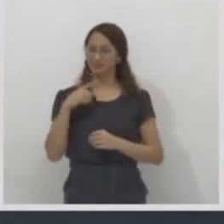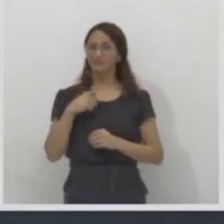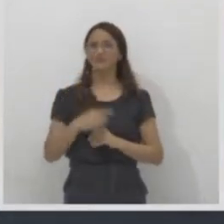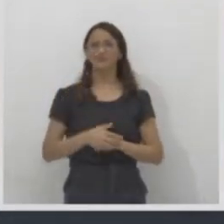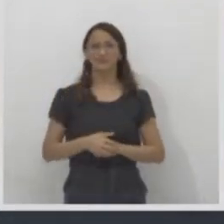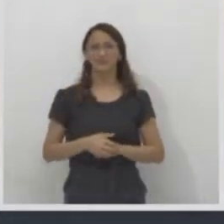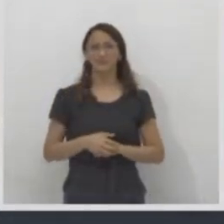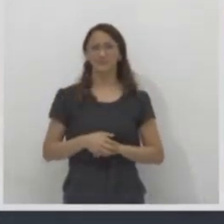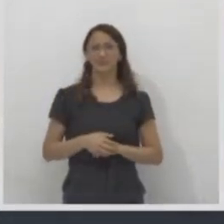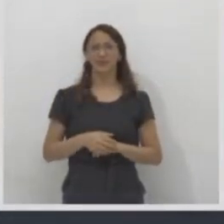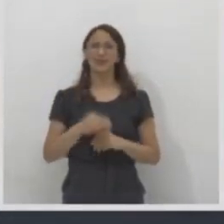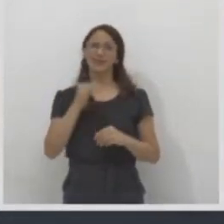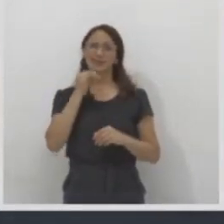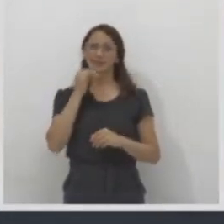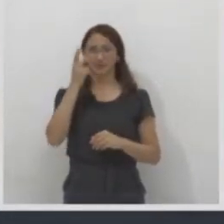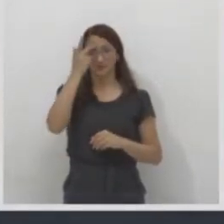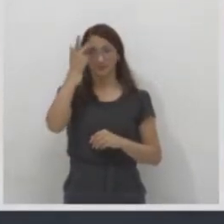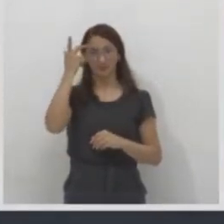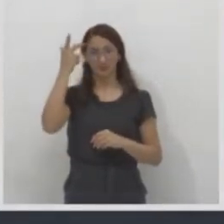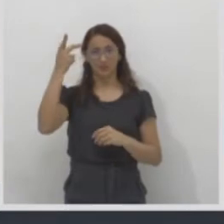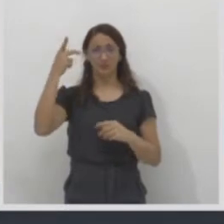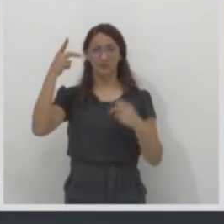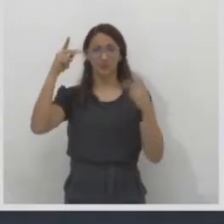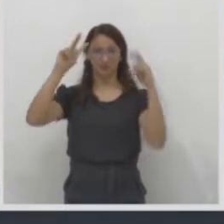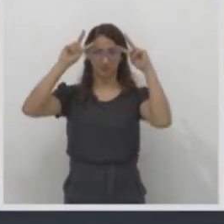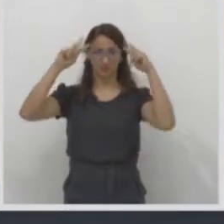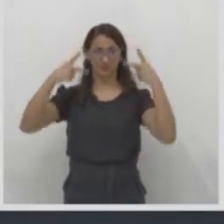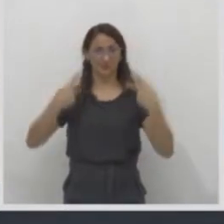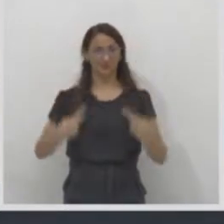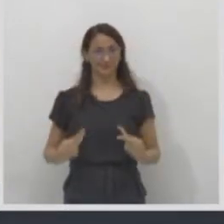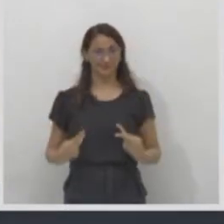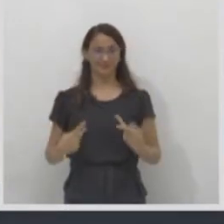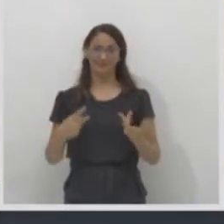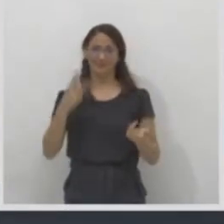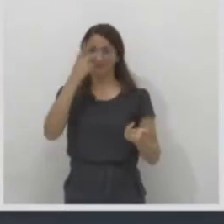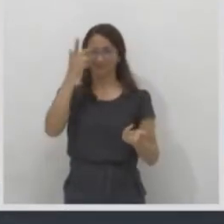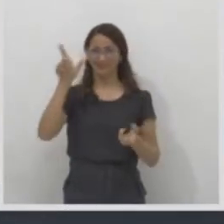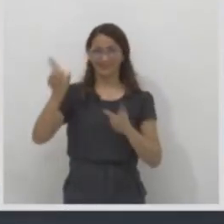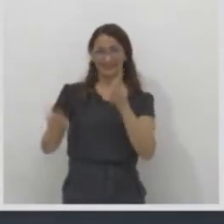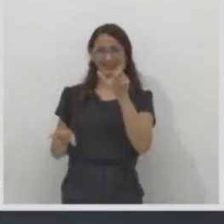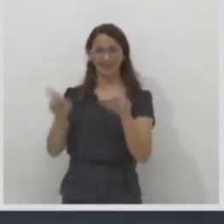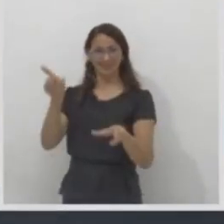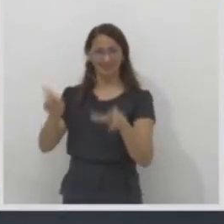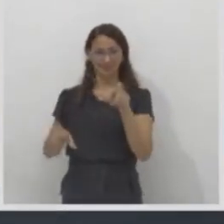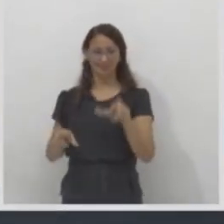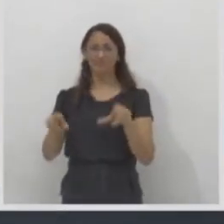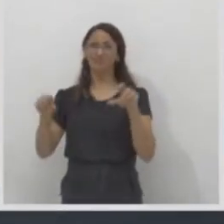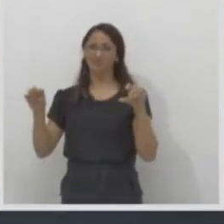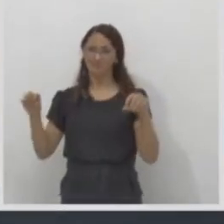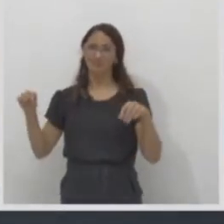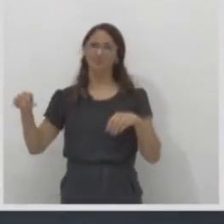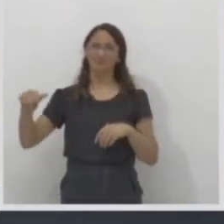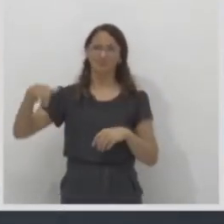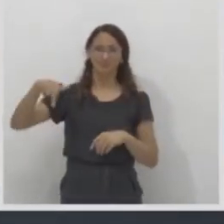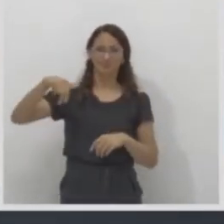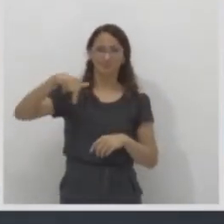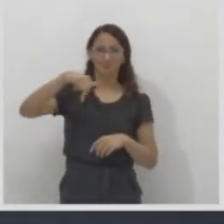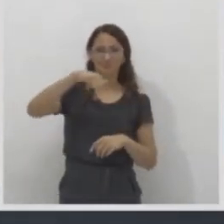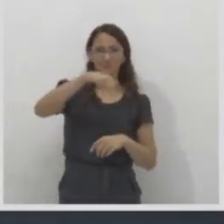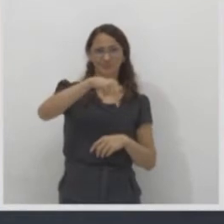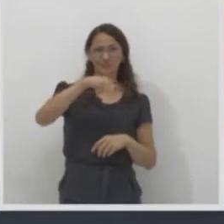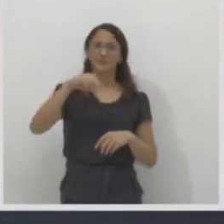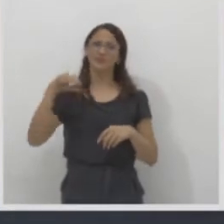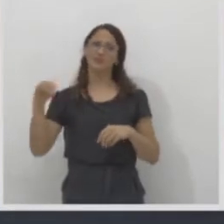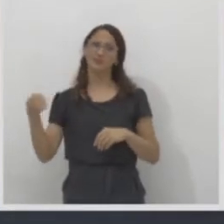Todos os dias praticamente, nós saímos da nossa casa e vamos para outros espaços. Podemos sair